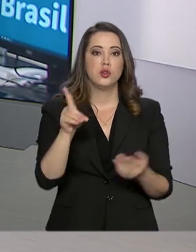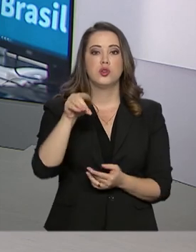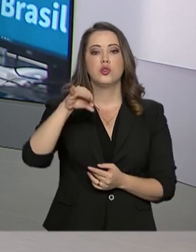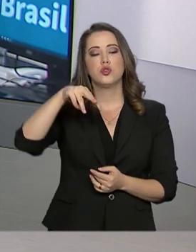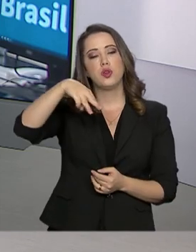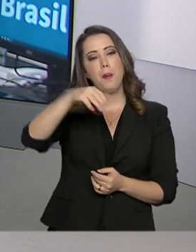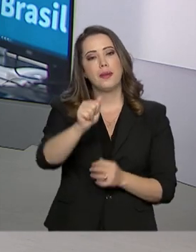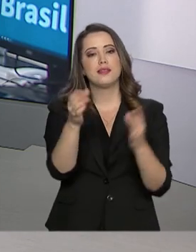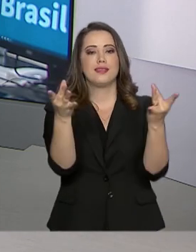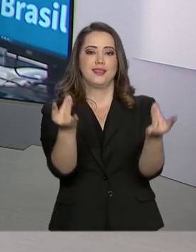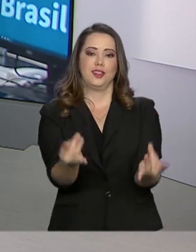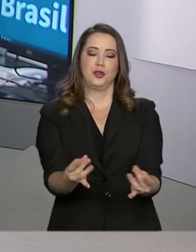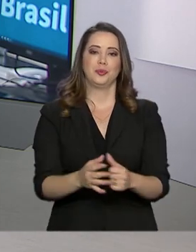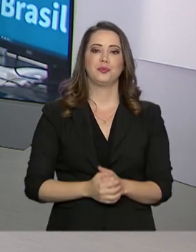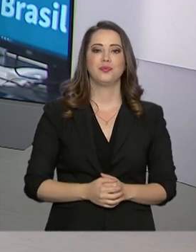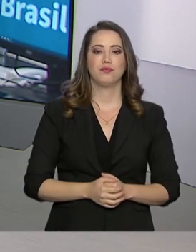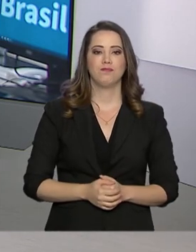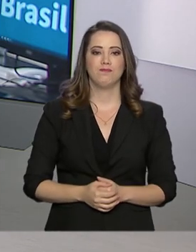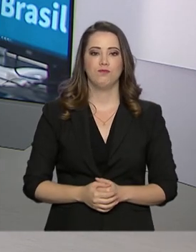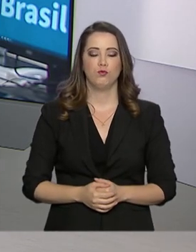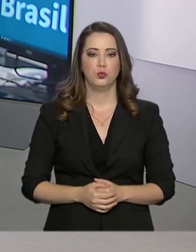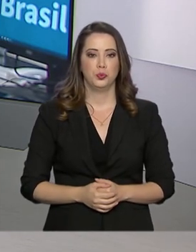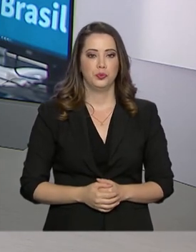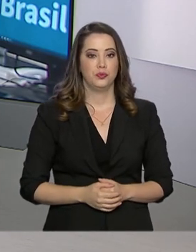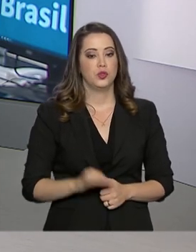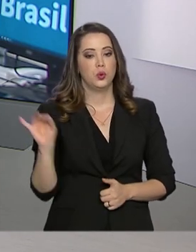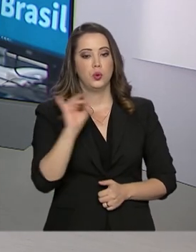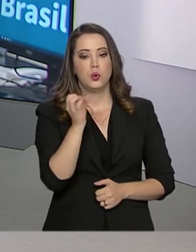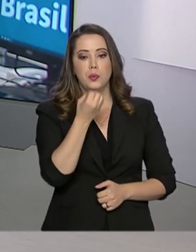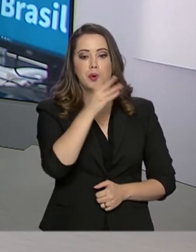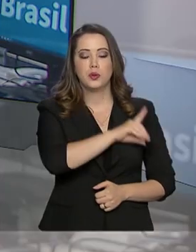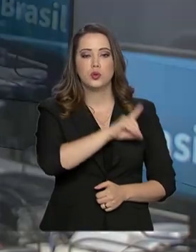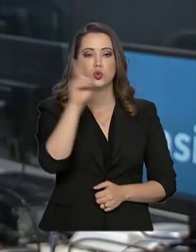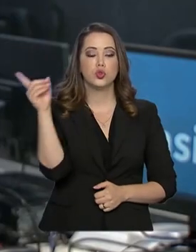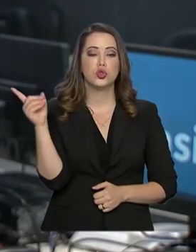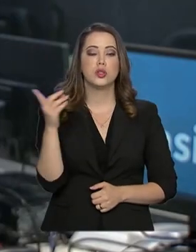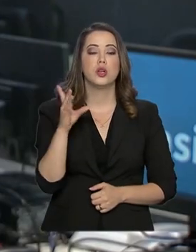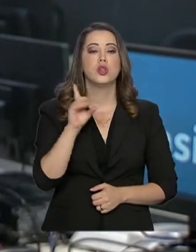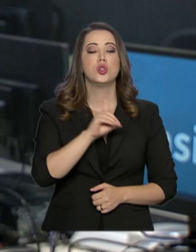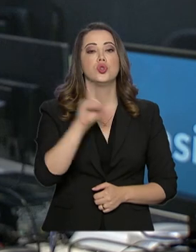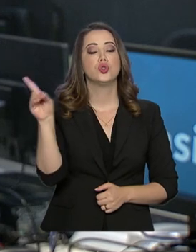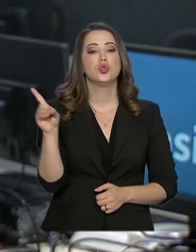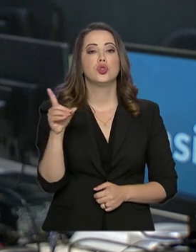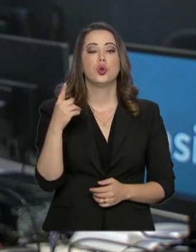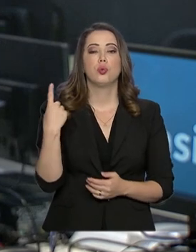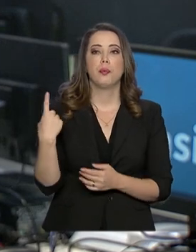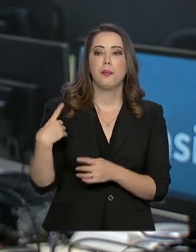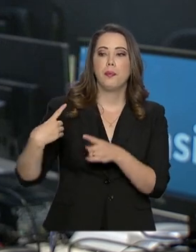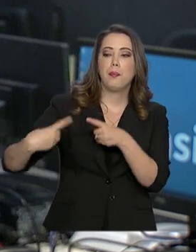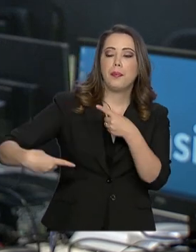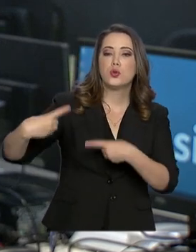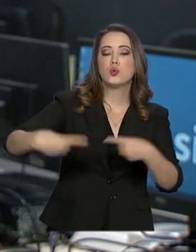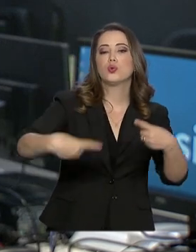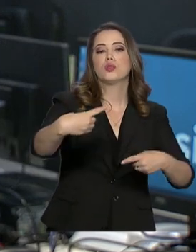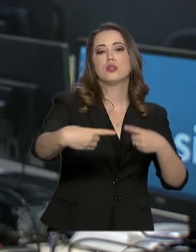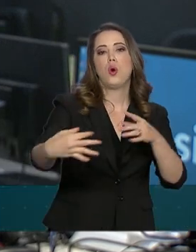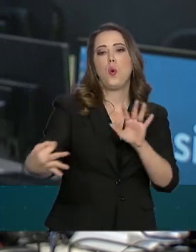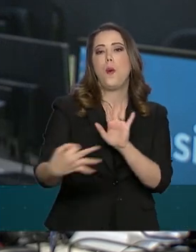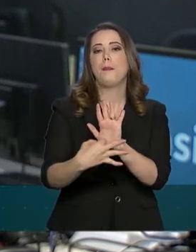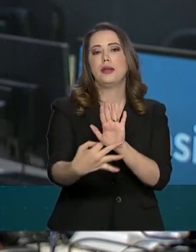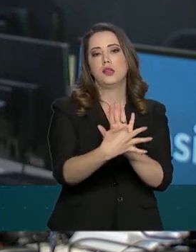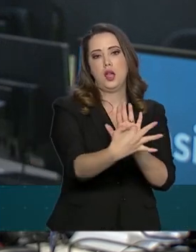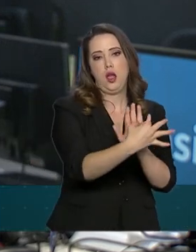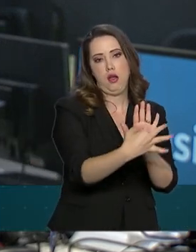Dimas, bom dia para você. Bom dia, Renata. Estão marcadas audiências públicas para o começo do ano, em